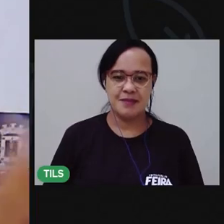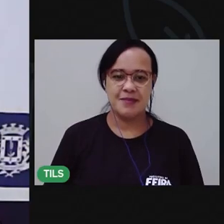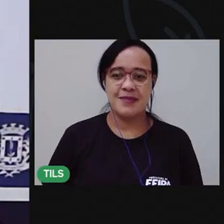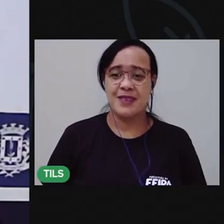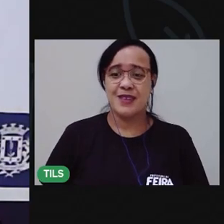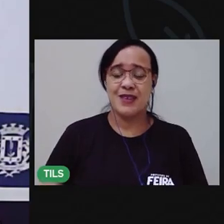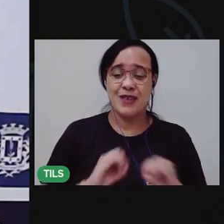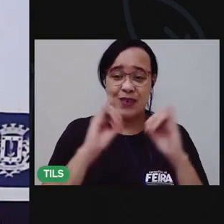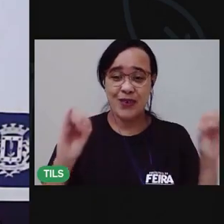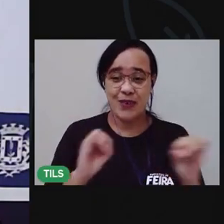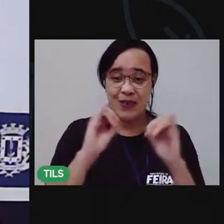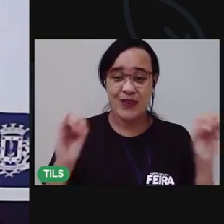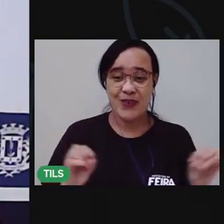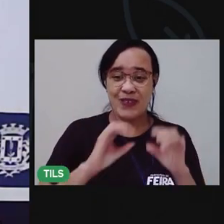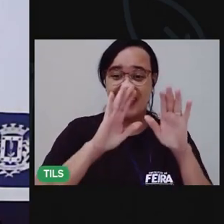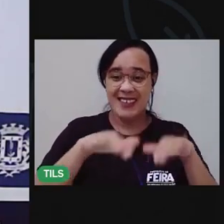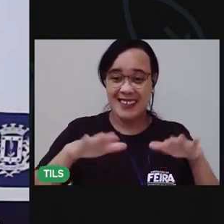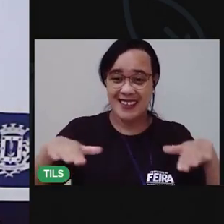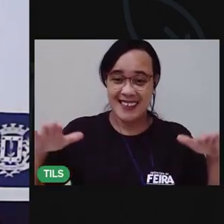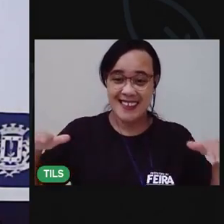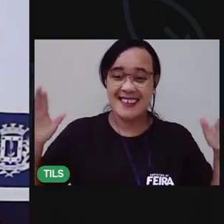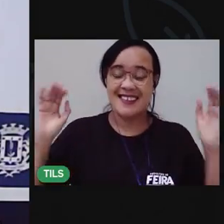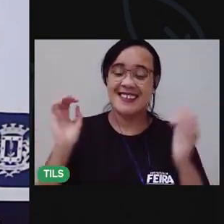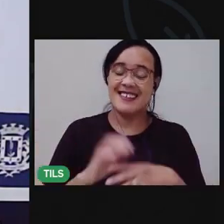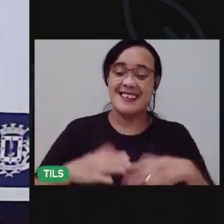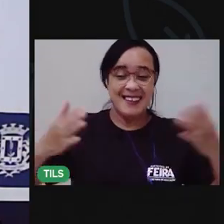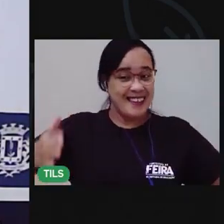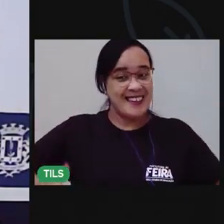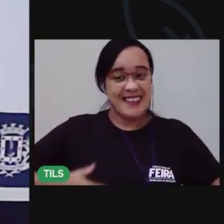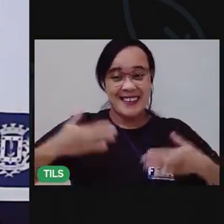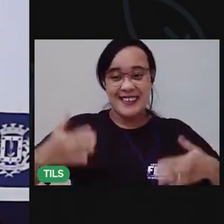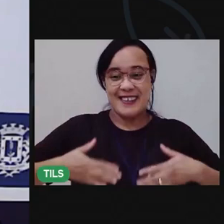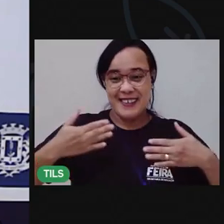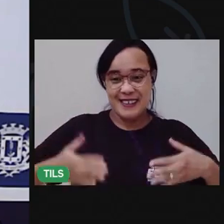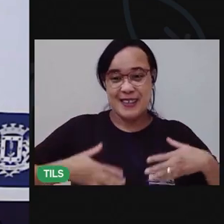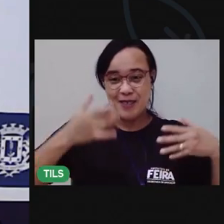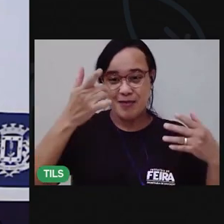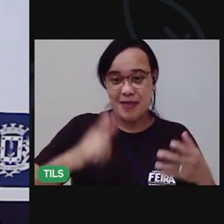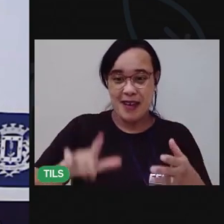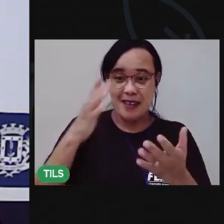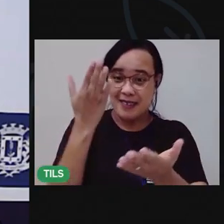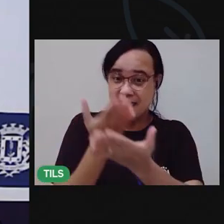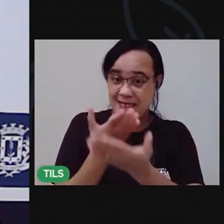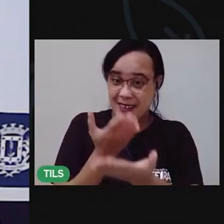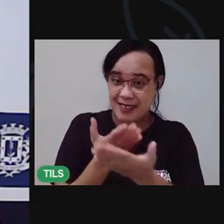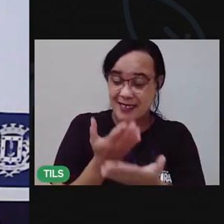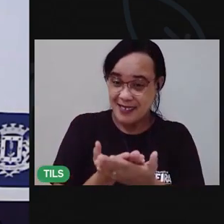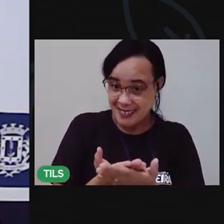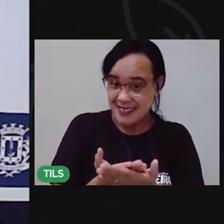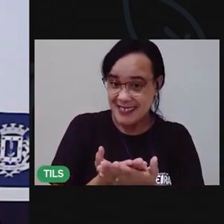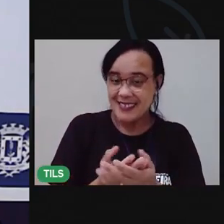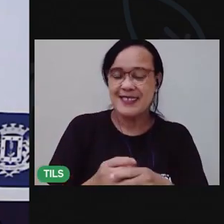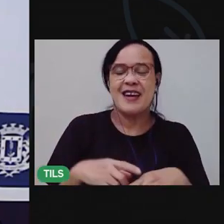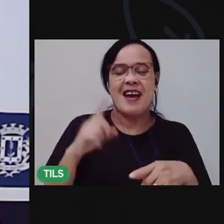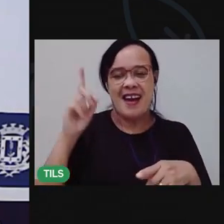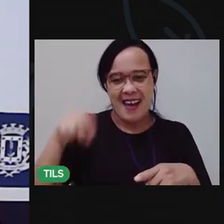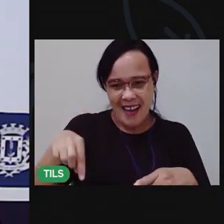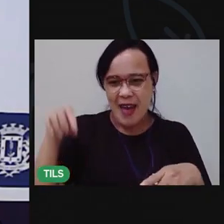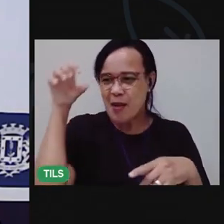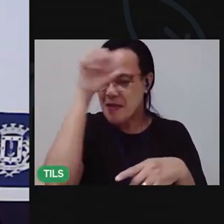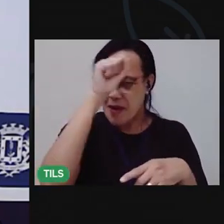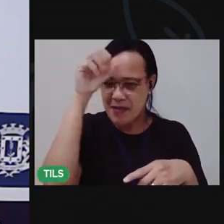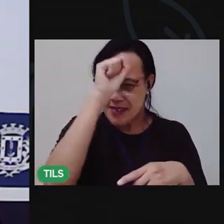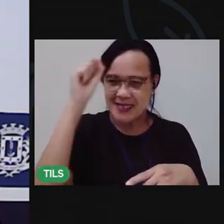Olá, crianças! Animadas para mais um dia de aula? Mais um momento de aprendizagem com a Pró